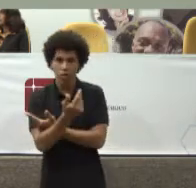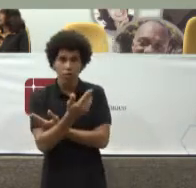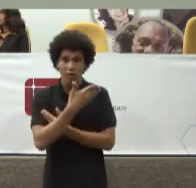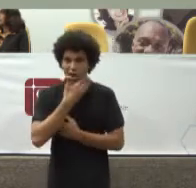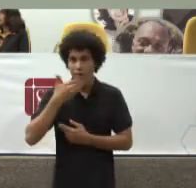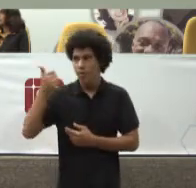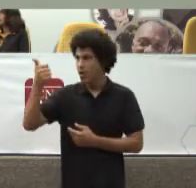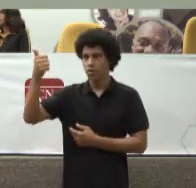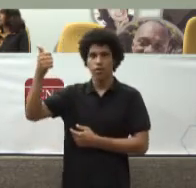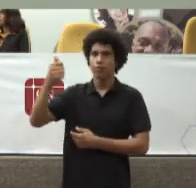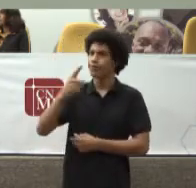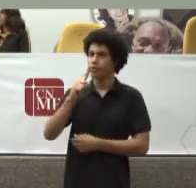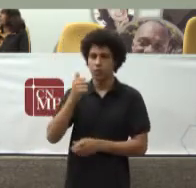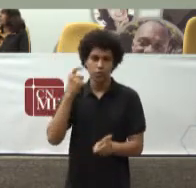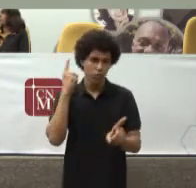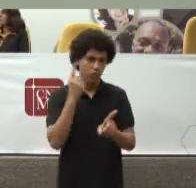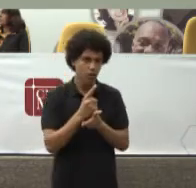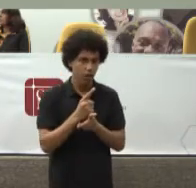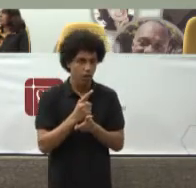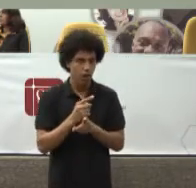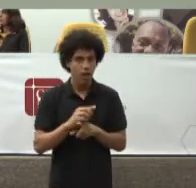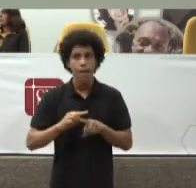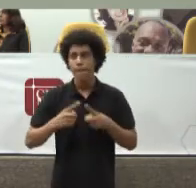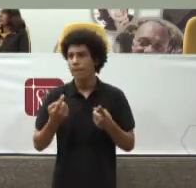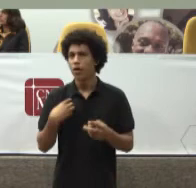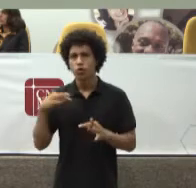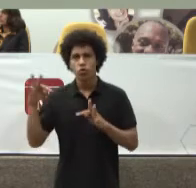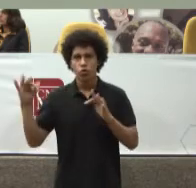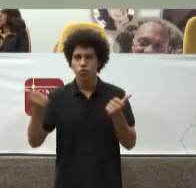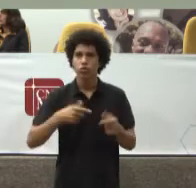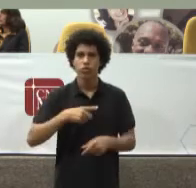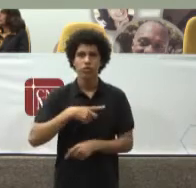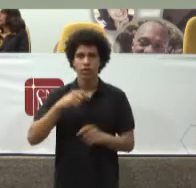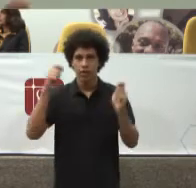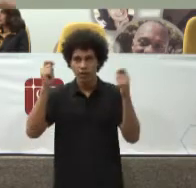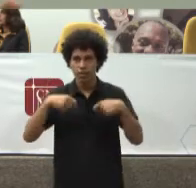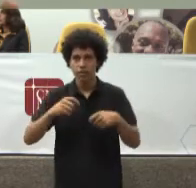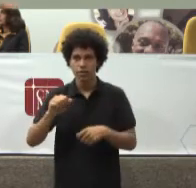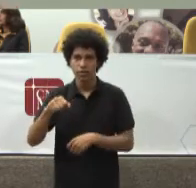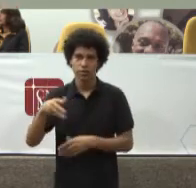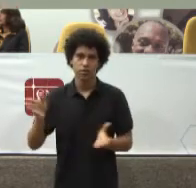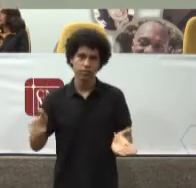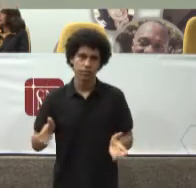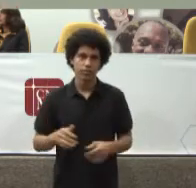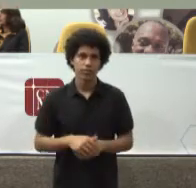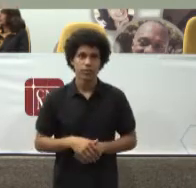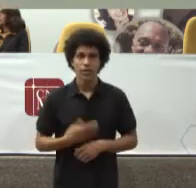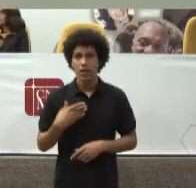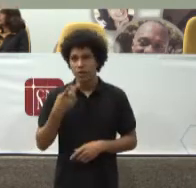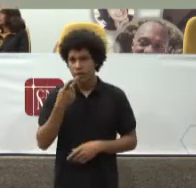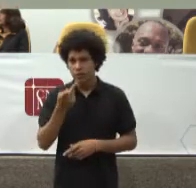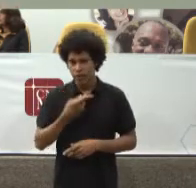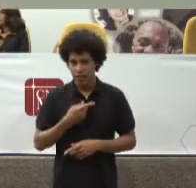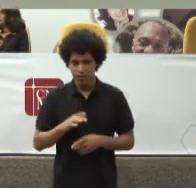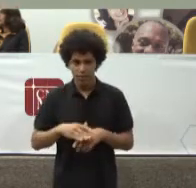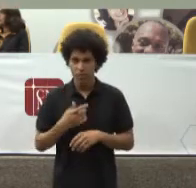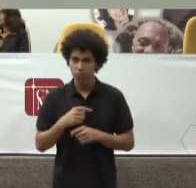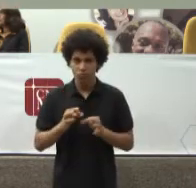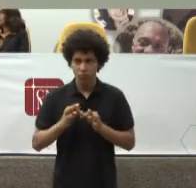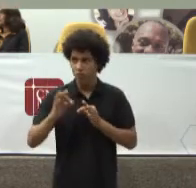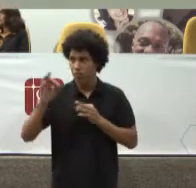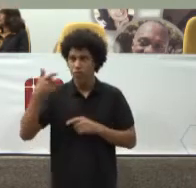Gabaritados E eu dizia aqui Para não me alongar Terminando este ano Com a portaria